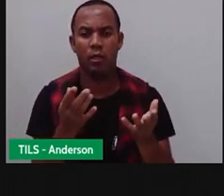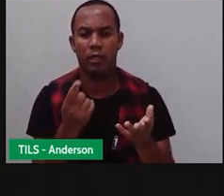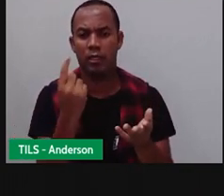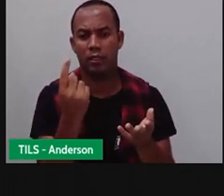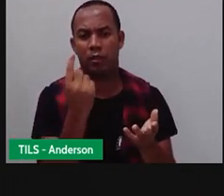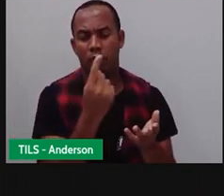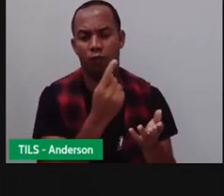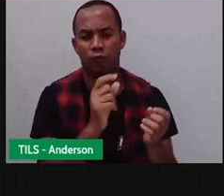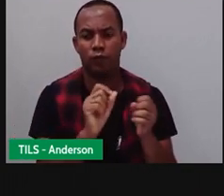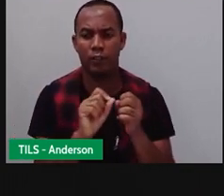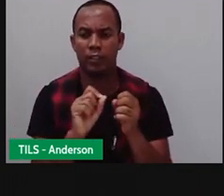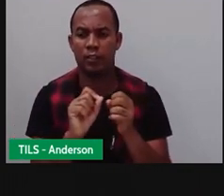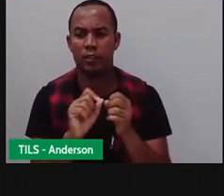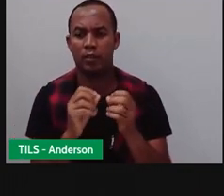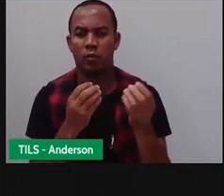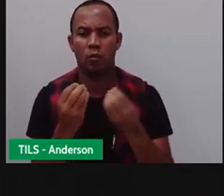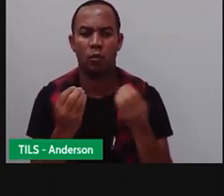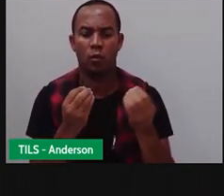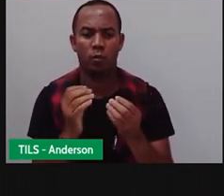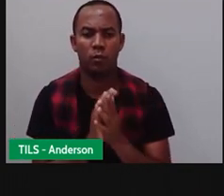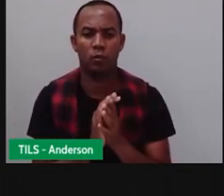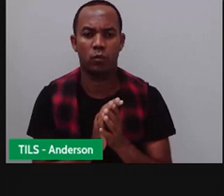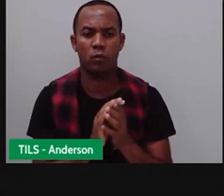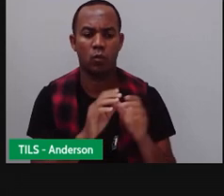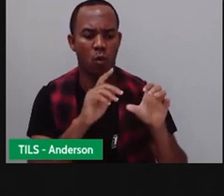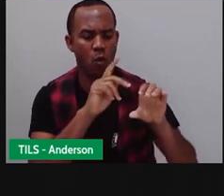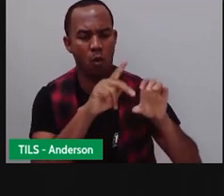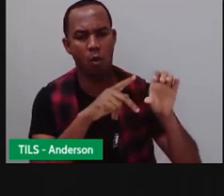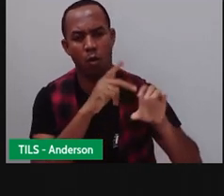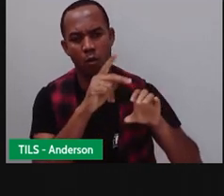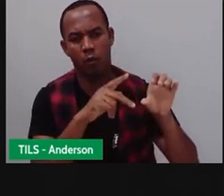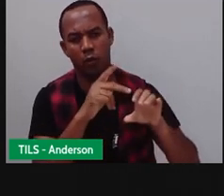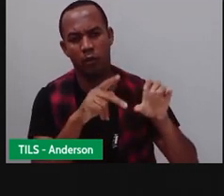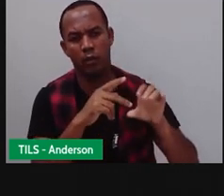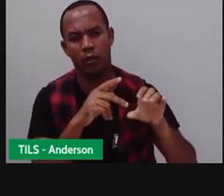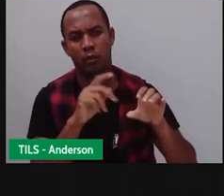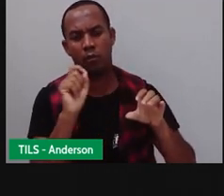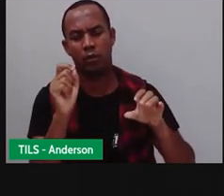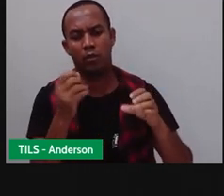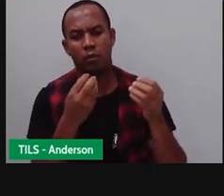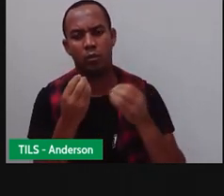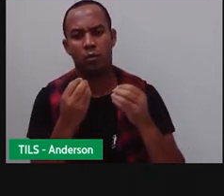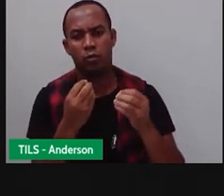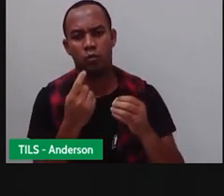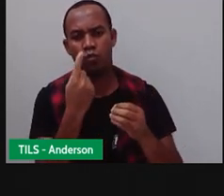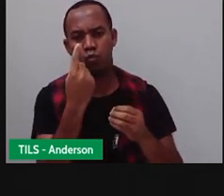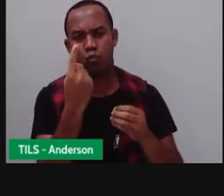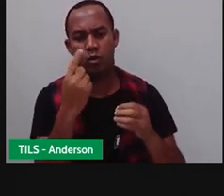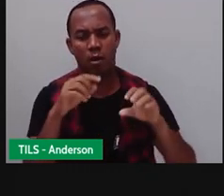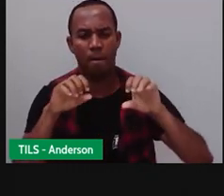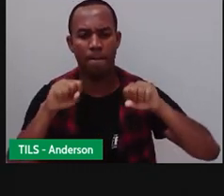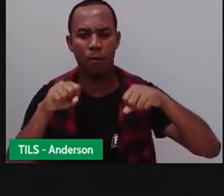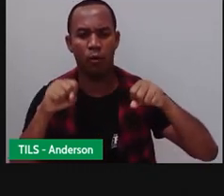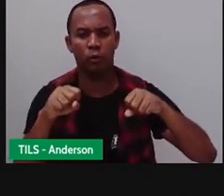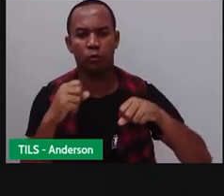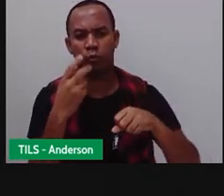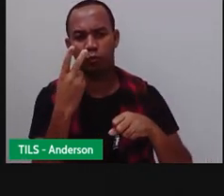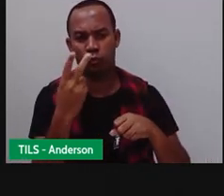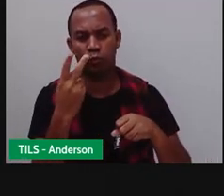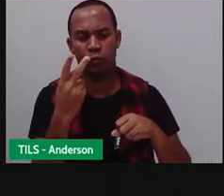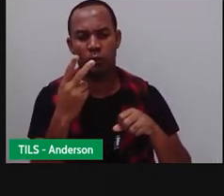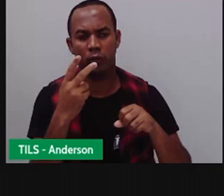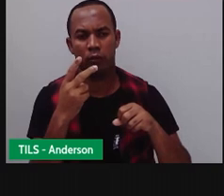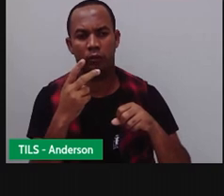tentarem fazer. Olha só. Quantas rodas, né? Isso? Complete. Uma moto tem quantas rodas? Duas.